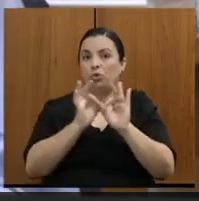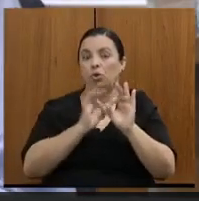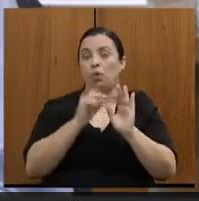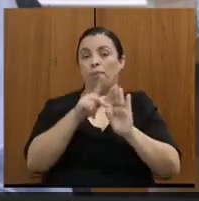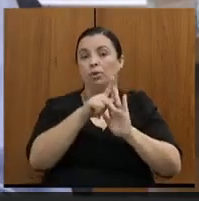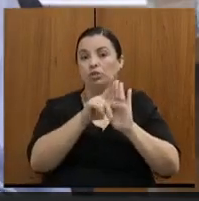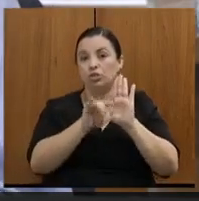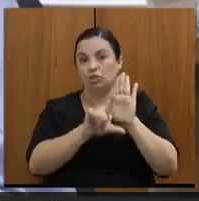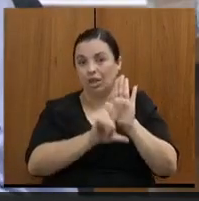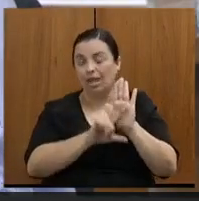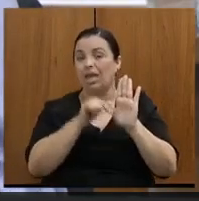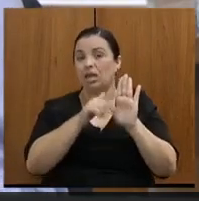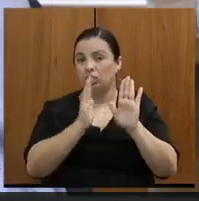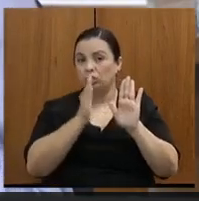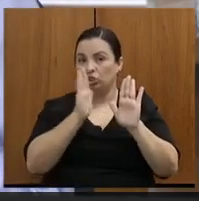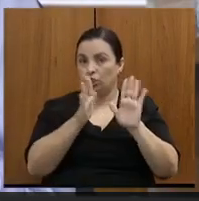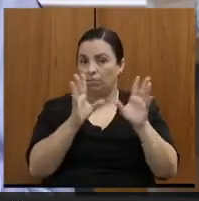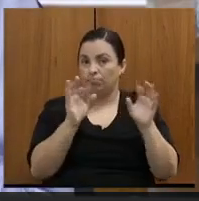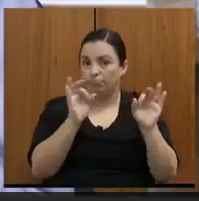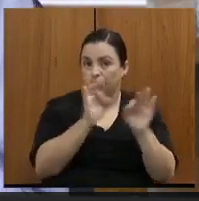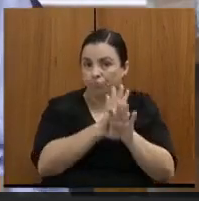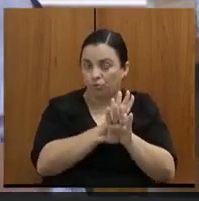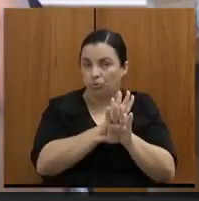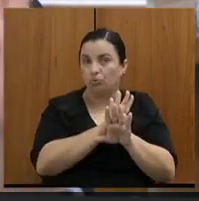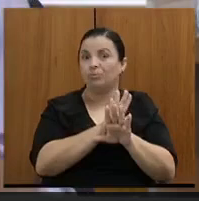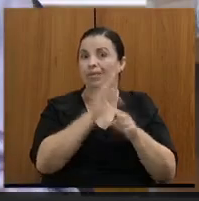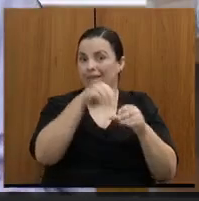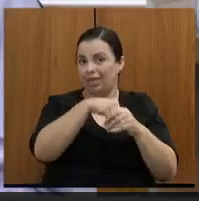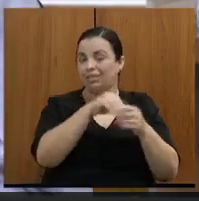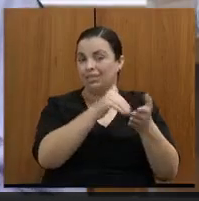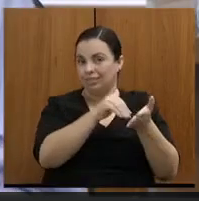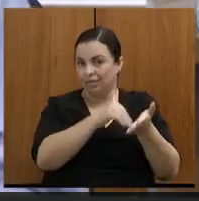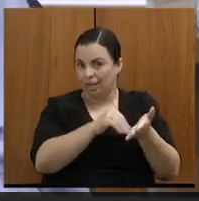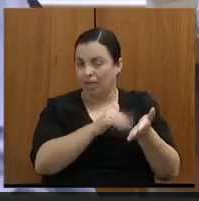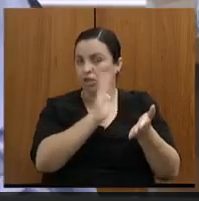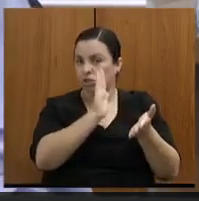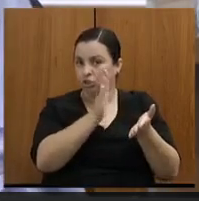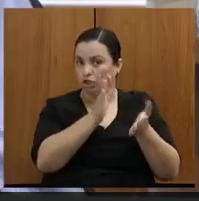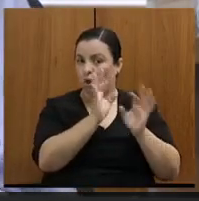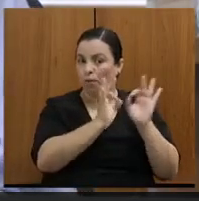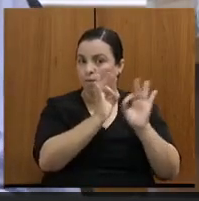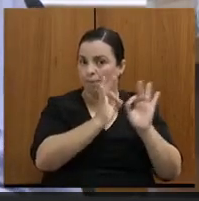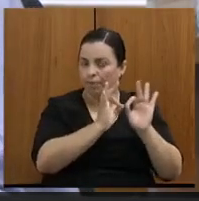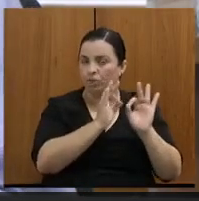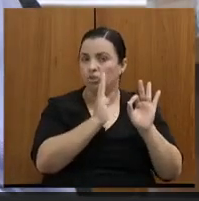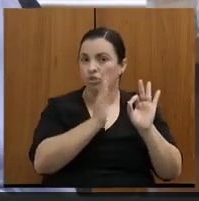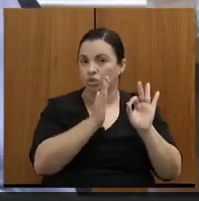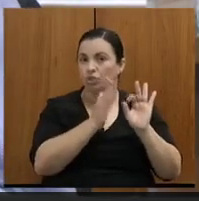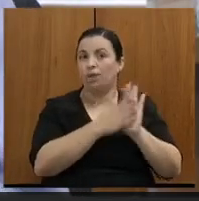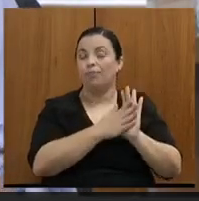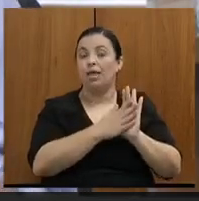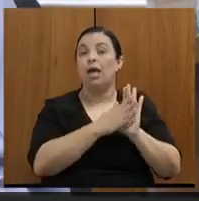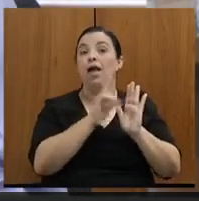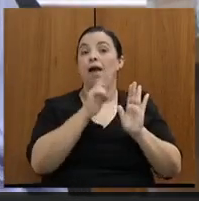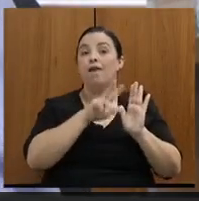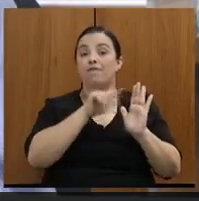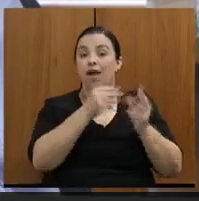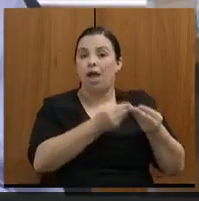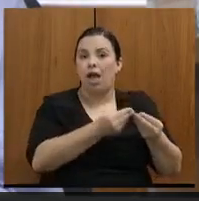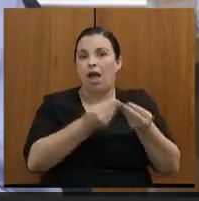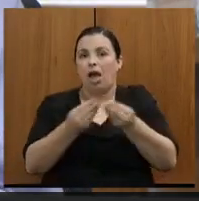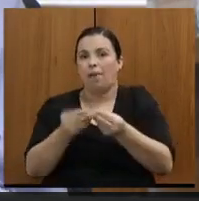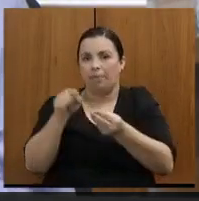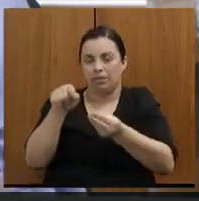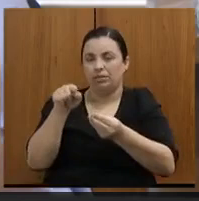apresentá-lo, está concluído no âmbito da secretaria, deixar muito claro, apresentá-lo para a Comissão de Transportes